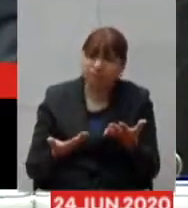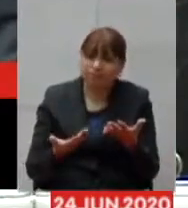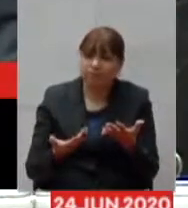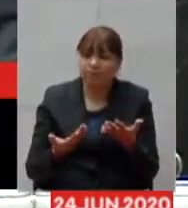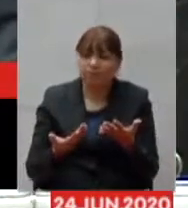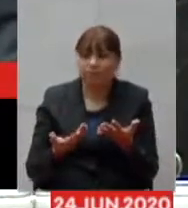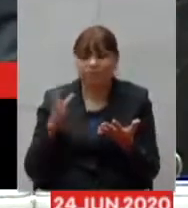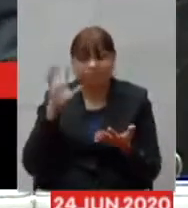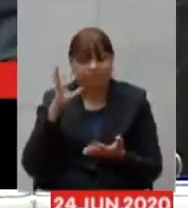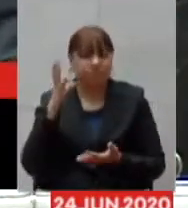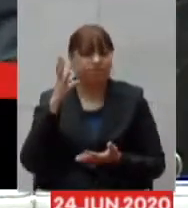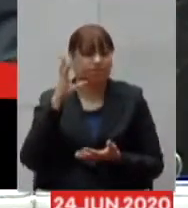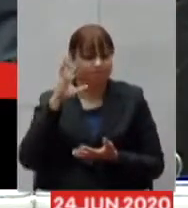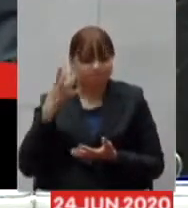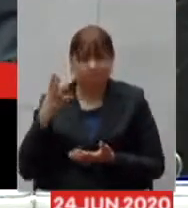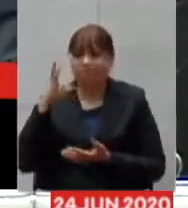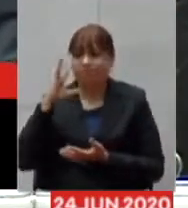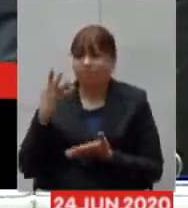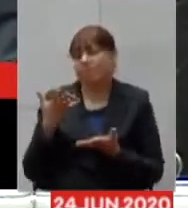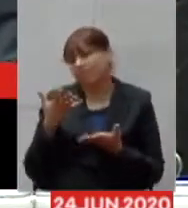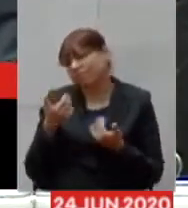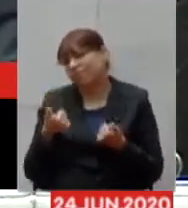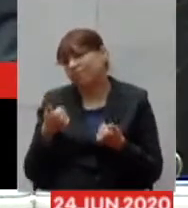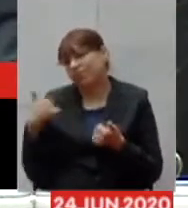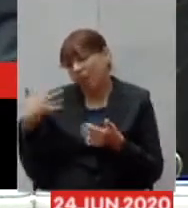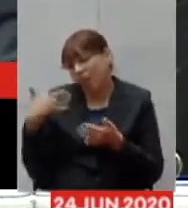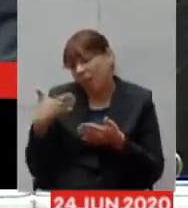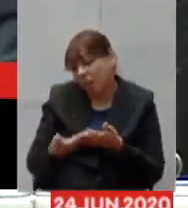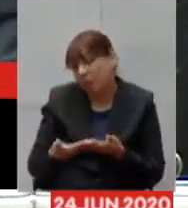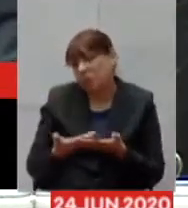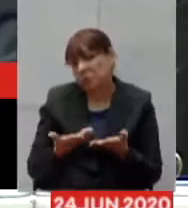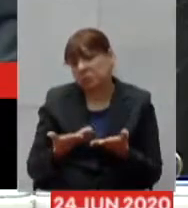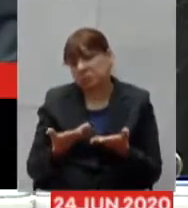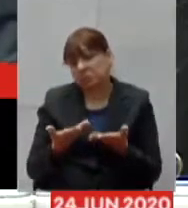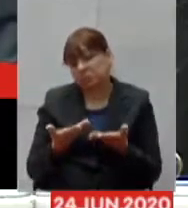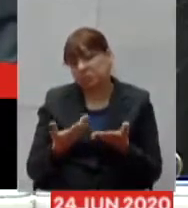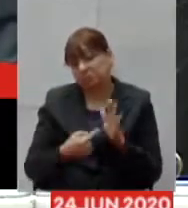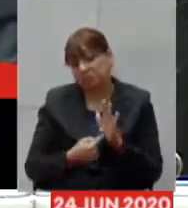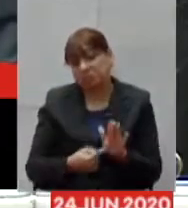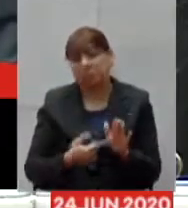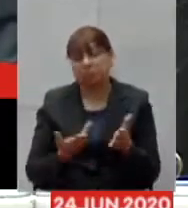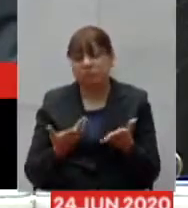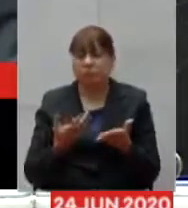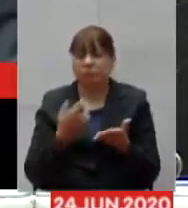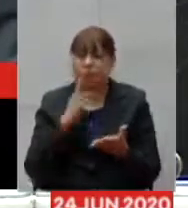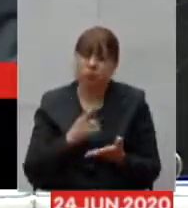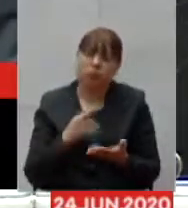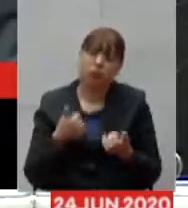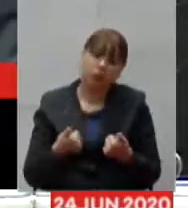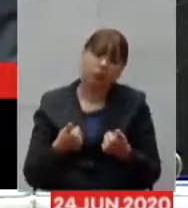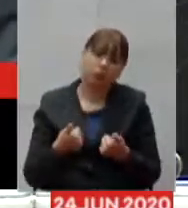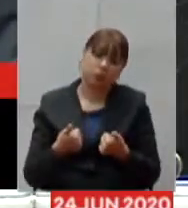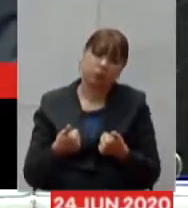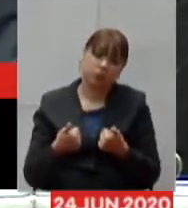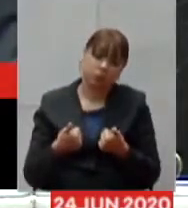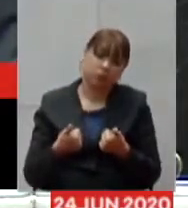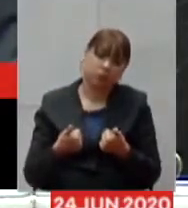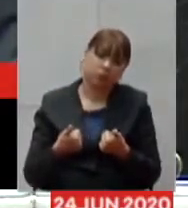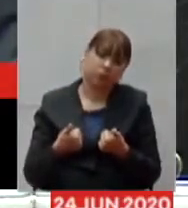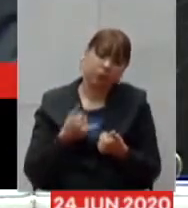razoável qualidade e que até o momento tem sido demonstrada isso que embora nós tenhamos óbitos